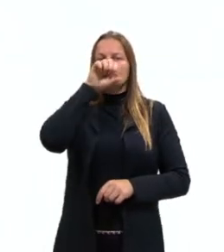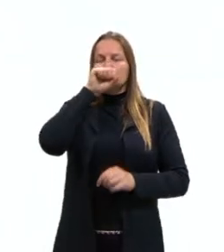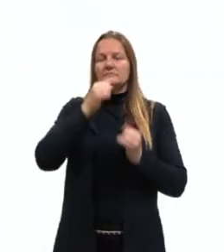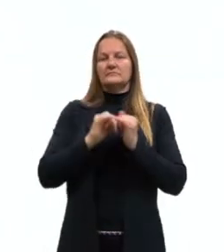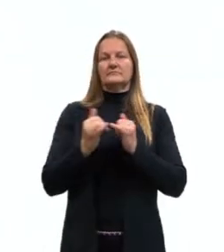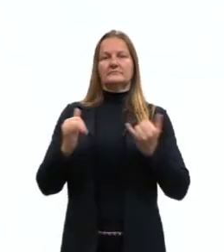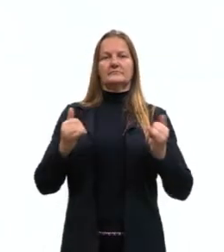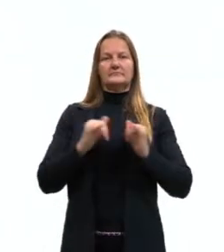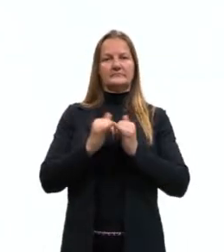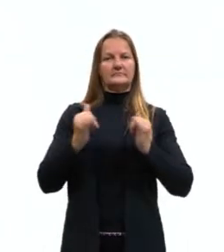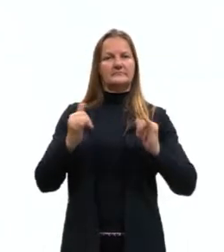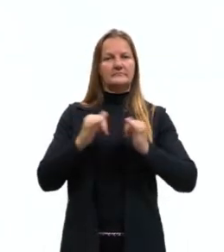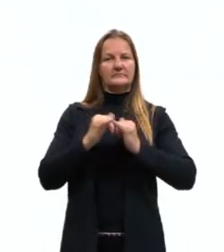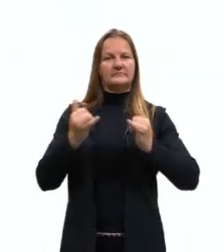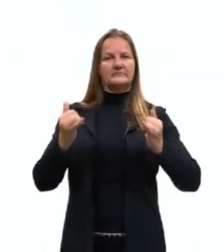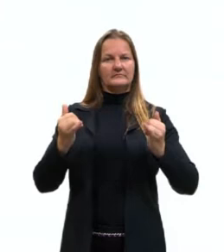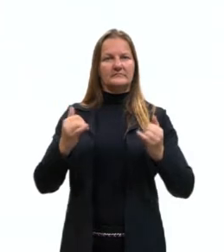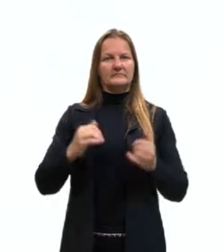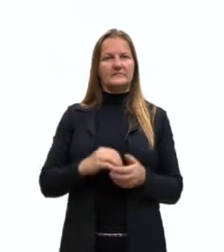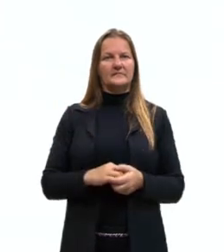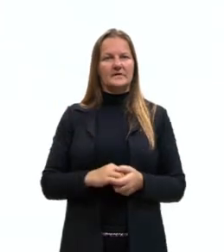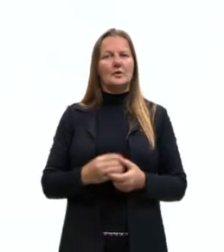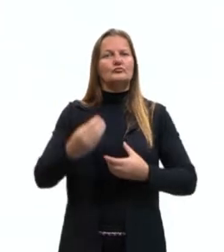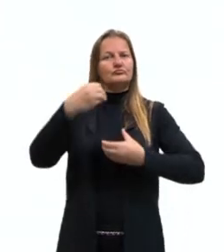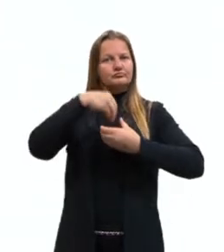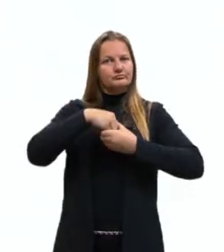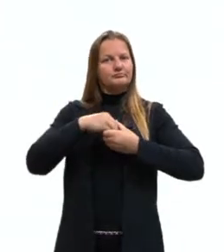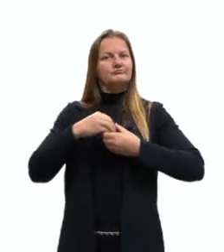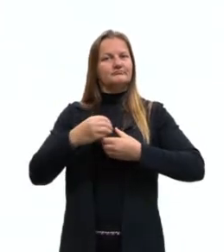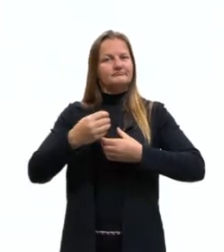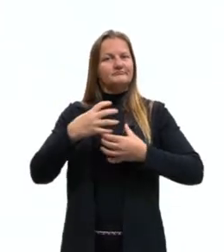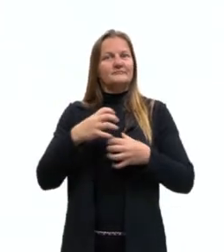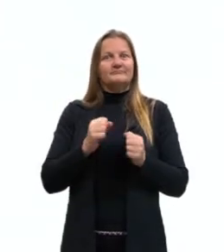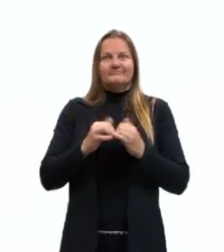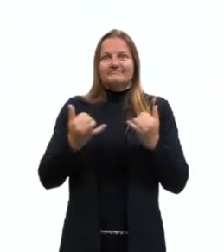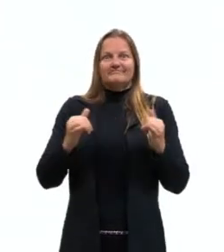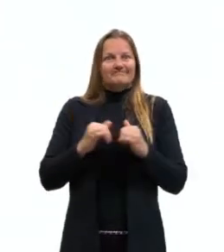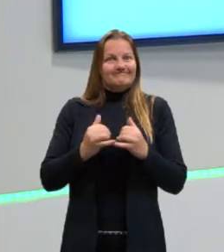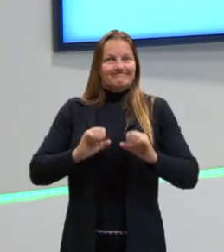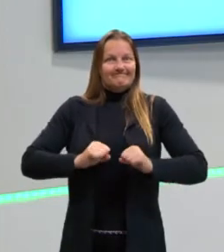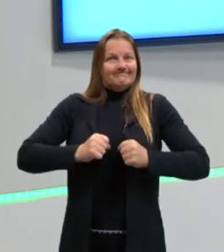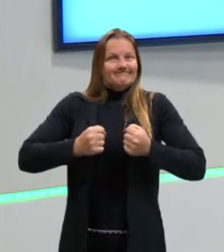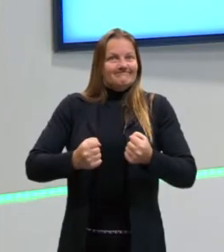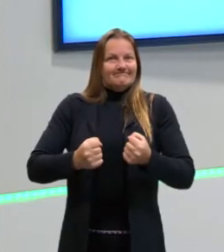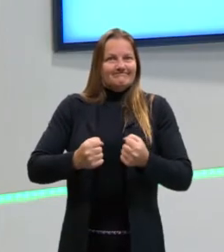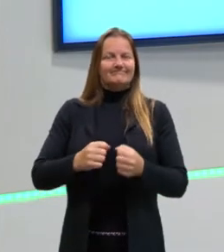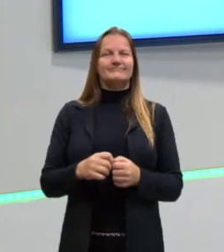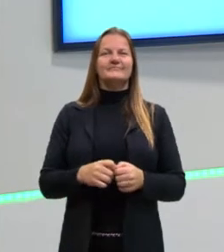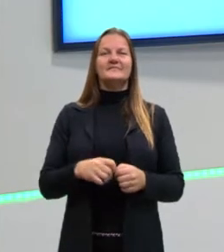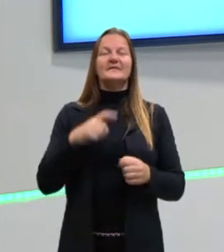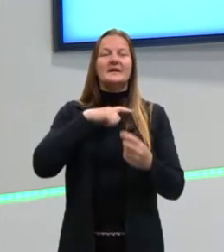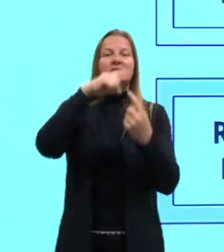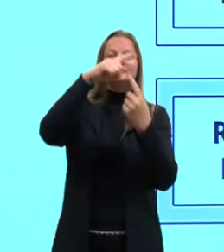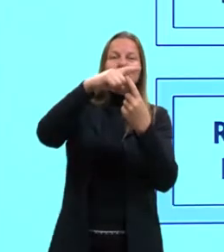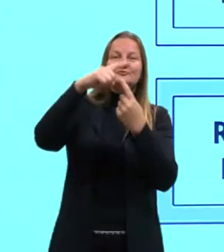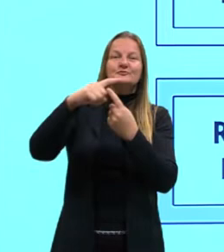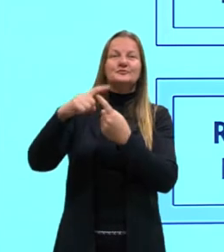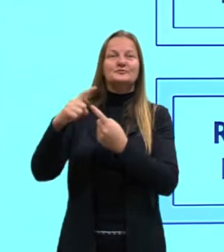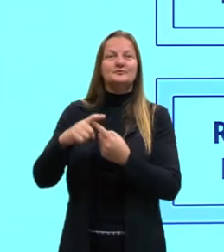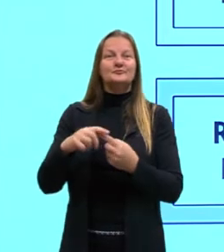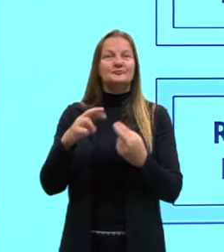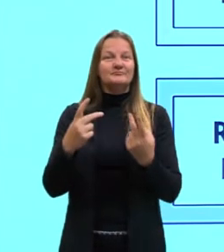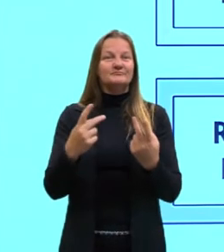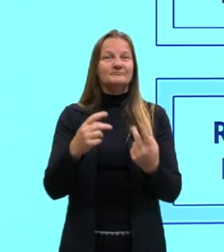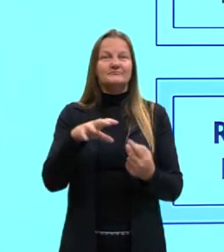vai trazer, então, a energia. Vai fazer parte do bolo lá para nos dar energia. Temos esses tipos aqui de respiração.